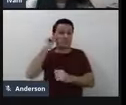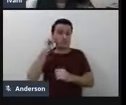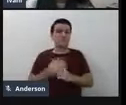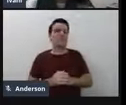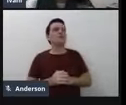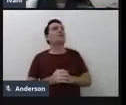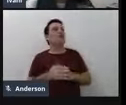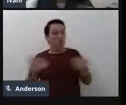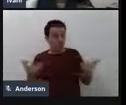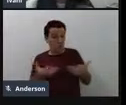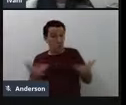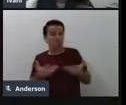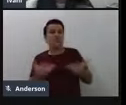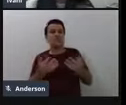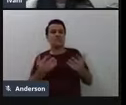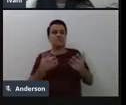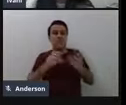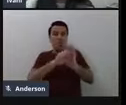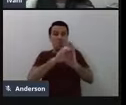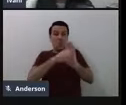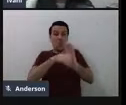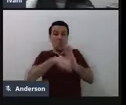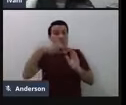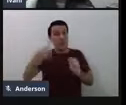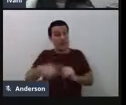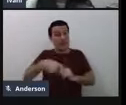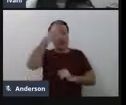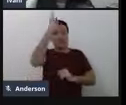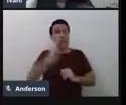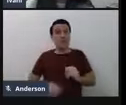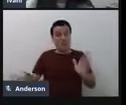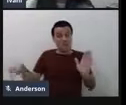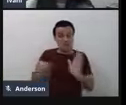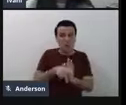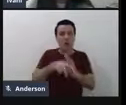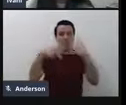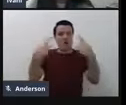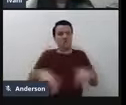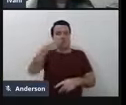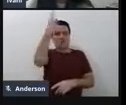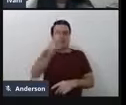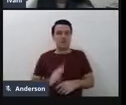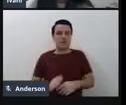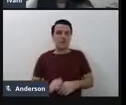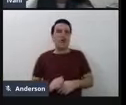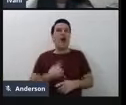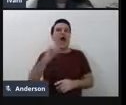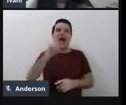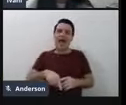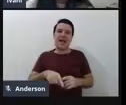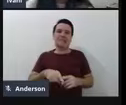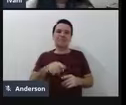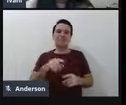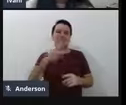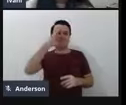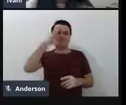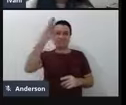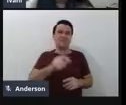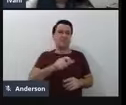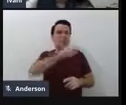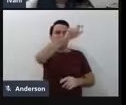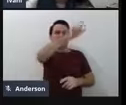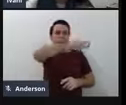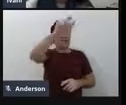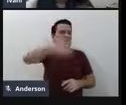de tecnologia assistiva próprio, né, criado aí, graças ao trabalho incansável de pessoas,